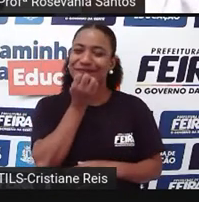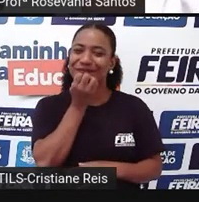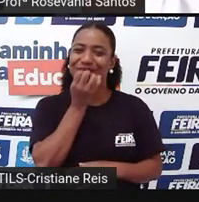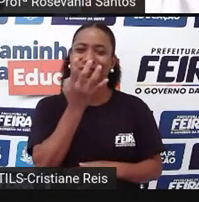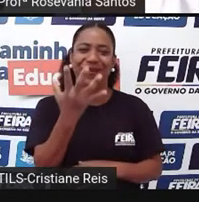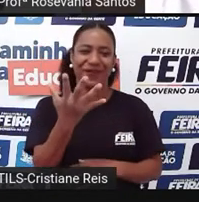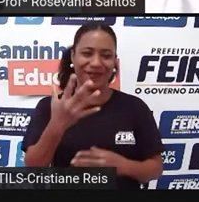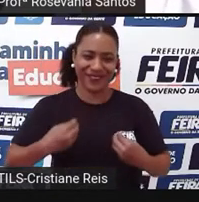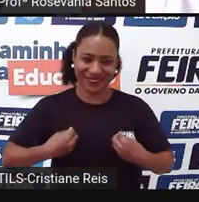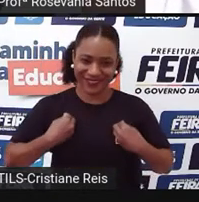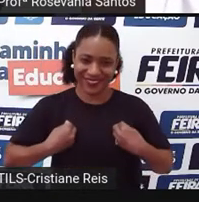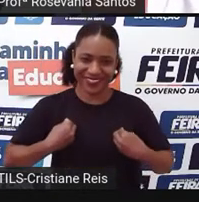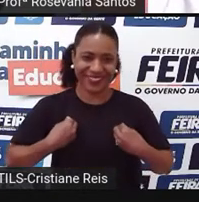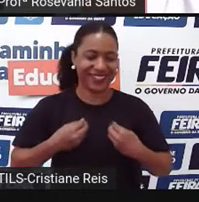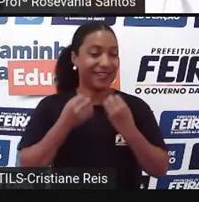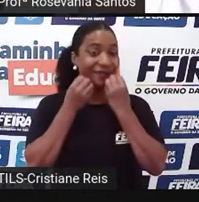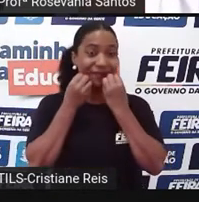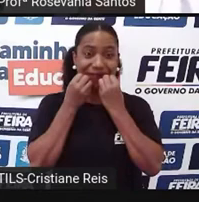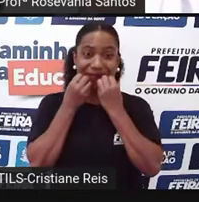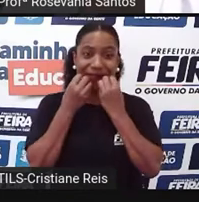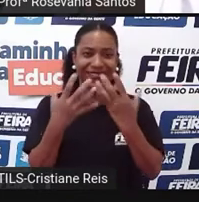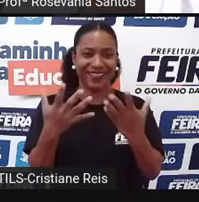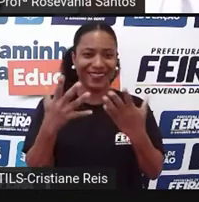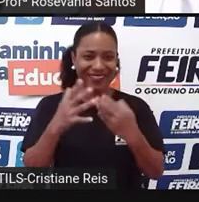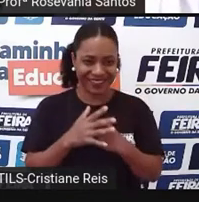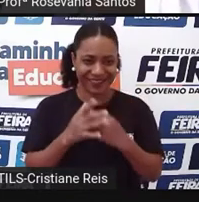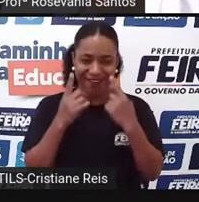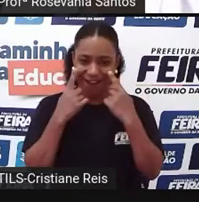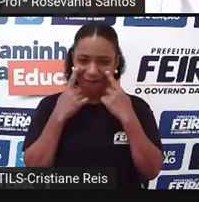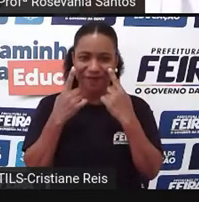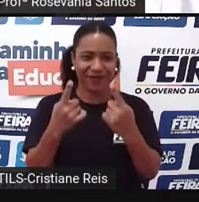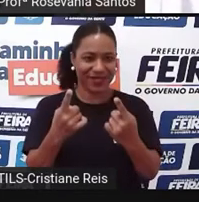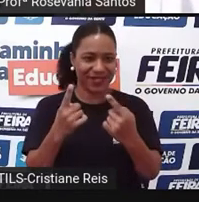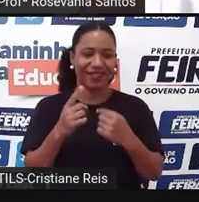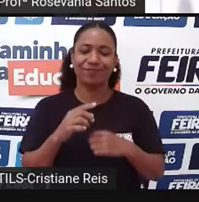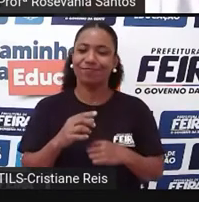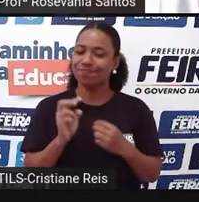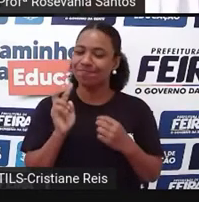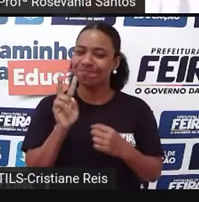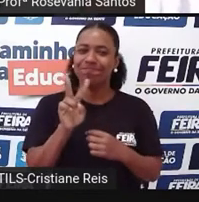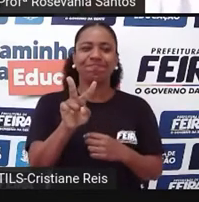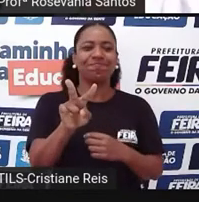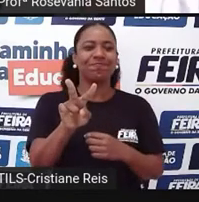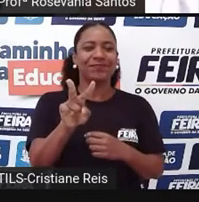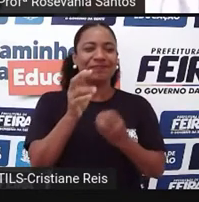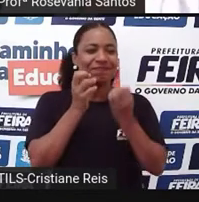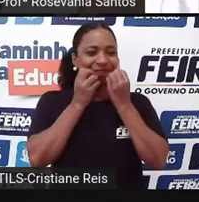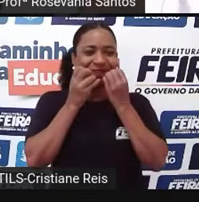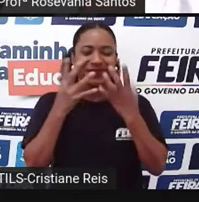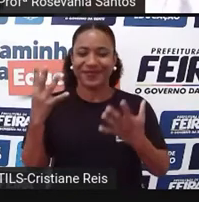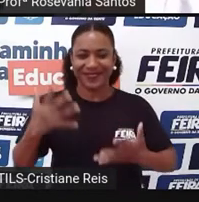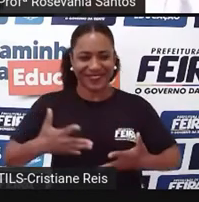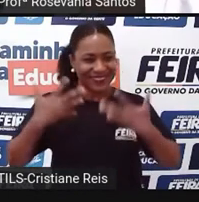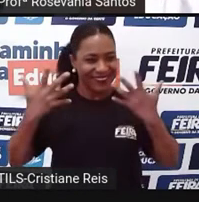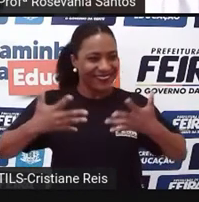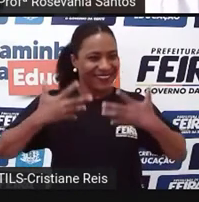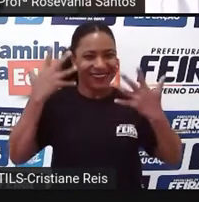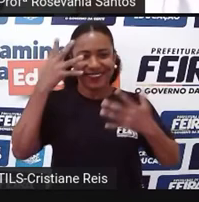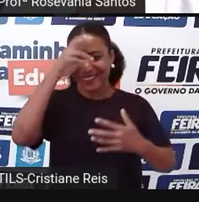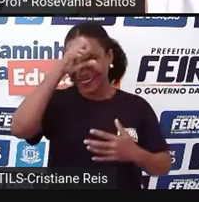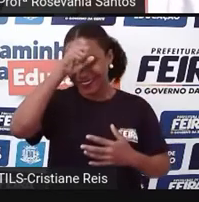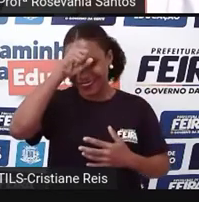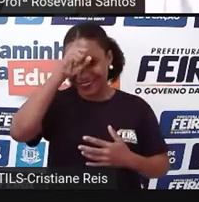boa. Então, perceba aí, dê essa respiradinha aí básica e venha nessa energia maravilhosa para a nossa aula, viu?